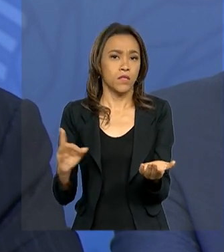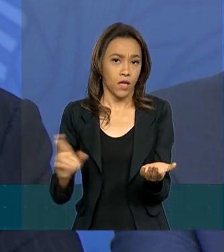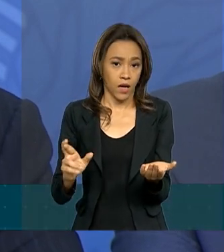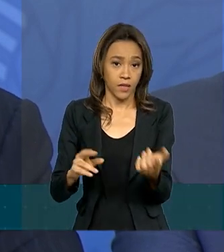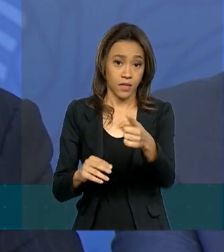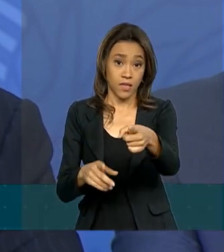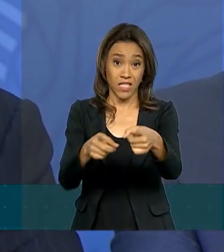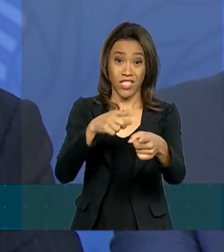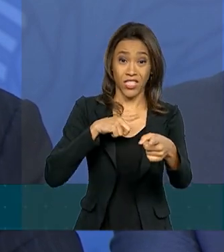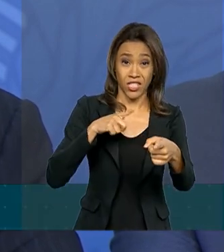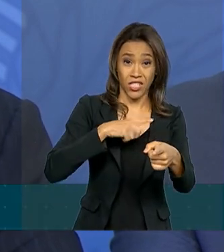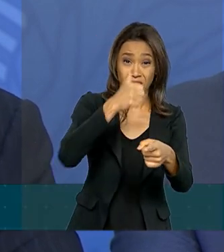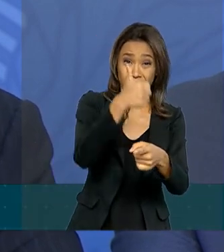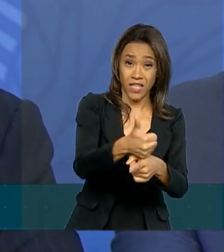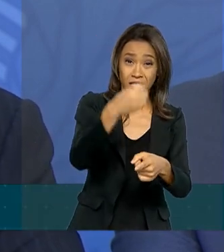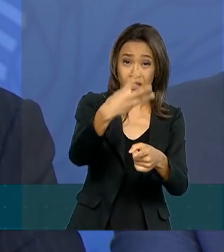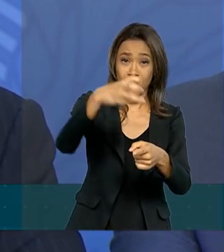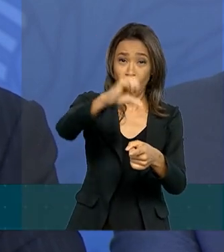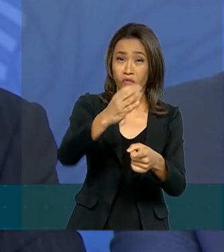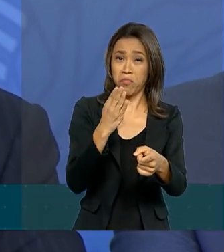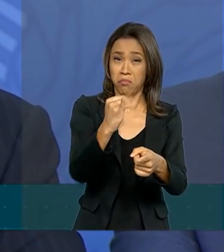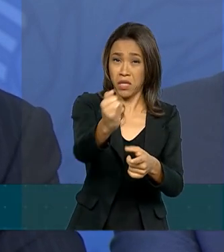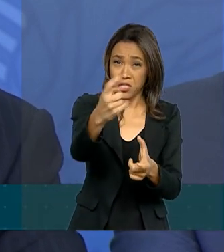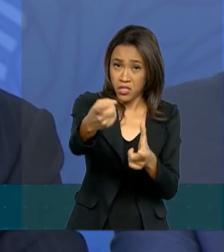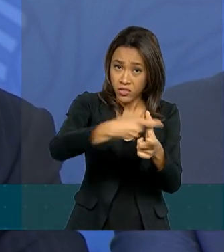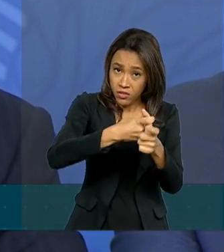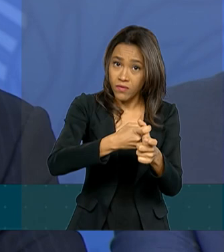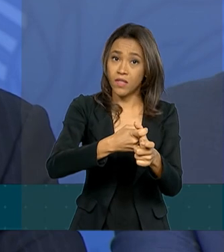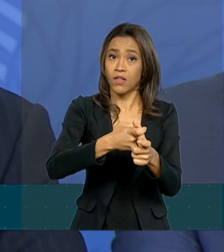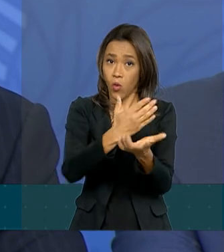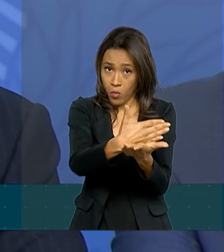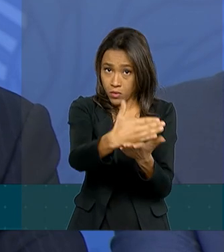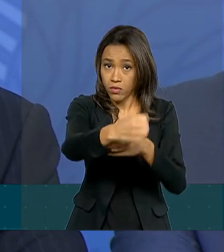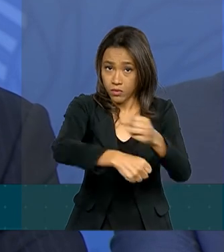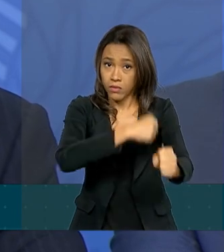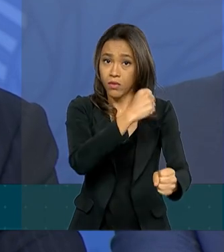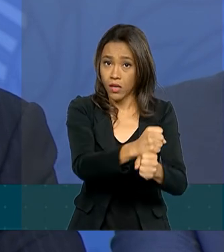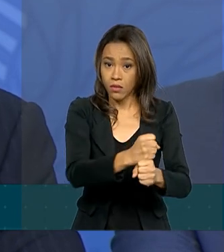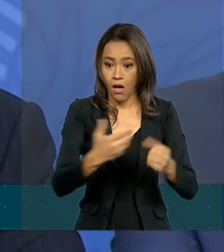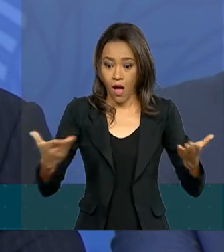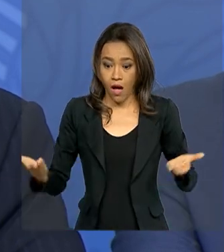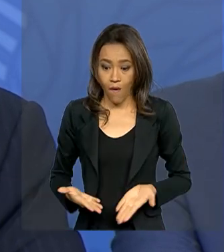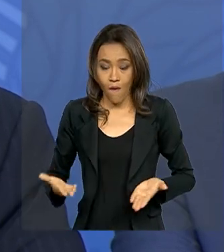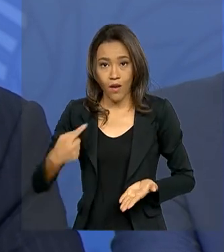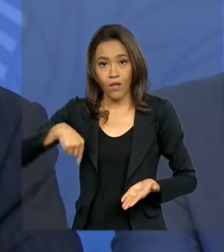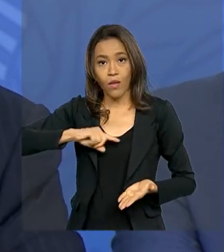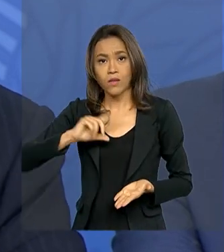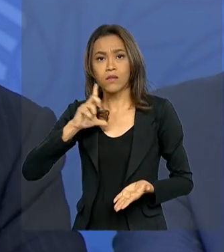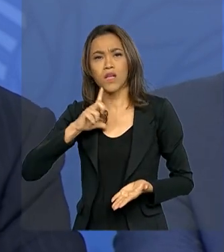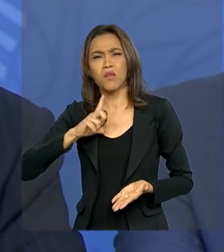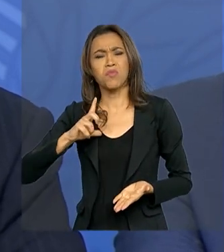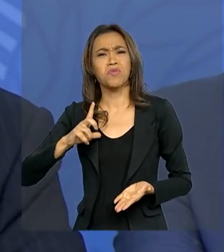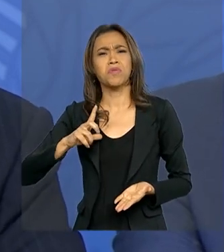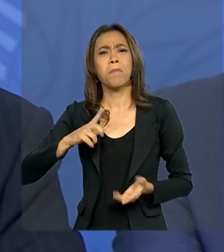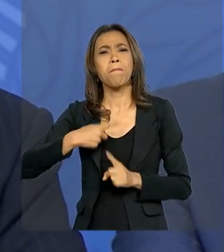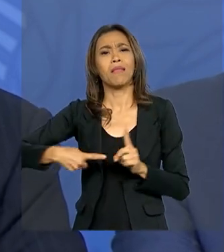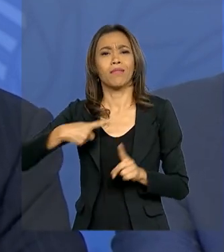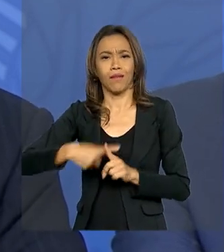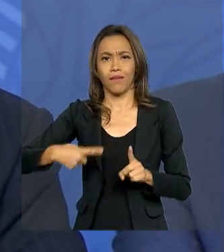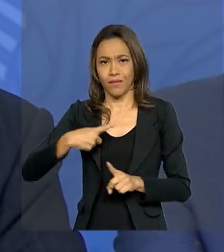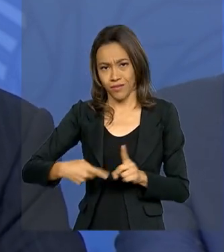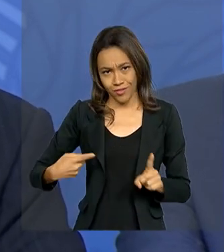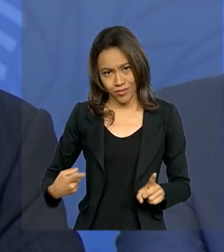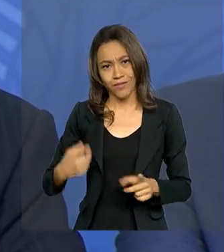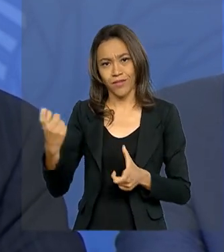139 bilhões de estimativa de déficit primário, nós estamos com pouco mais da metade